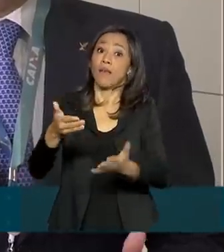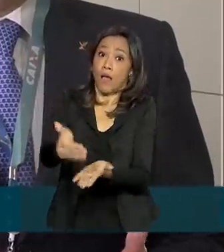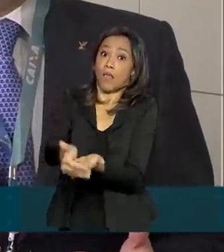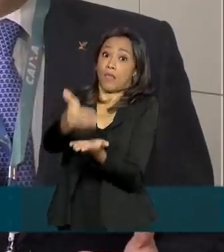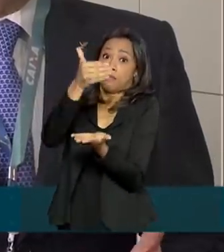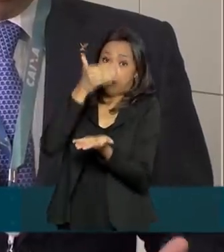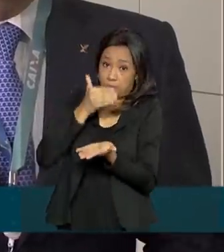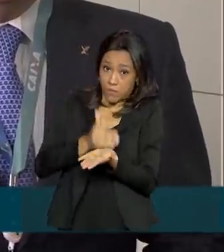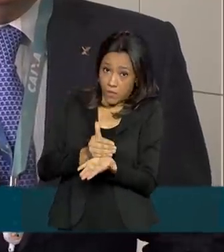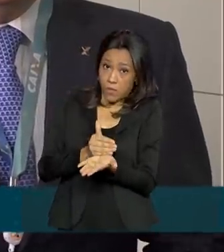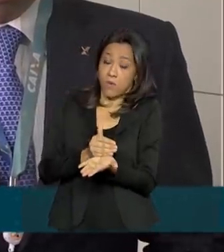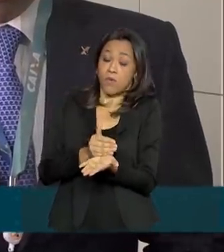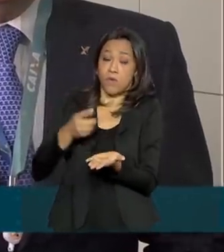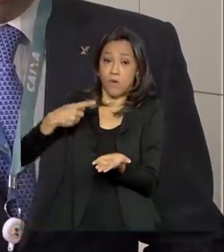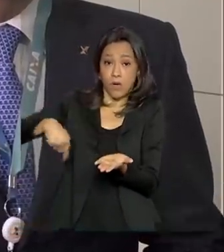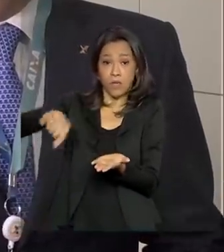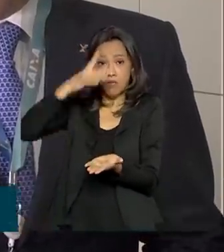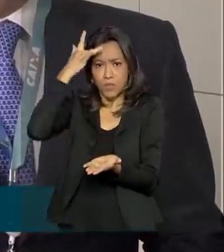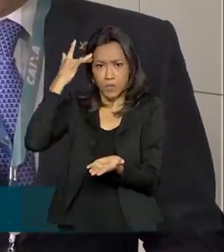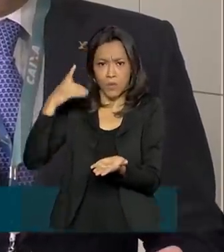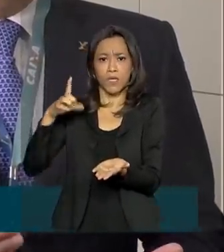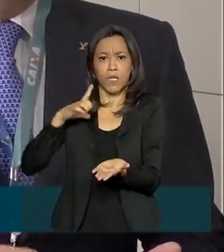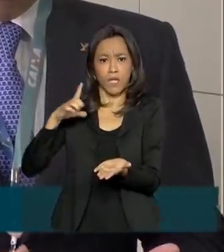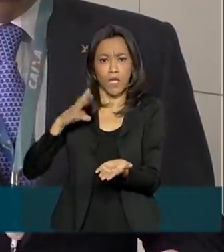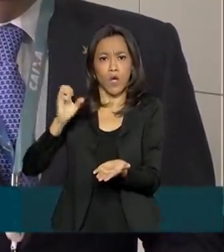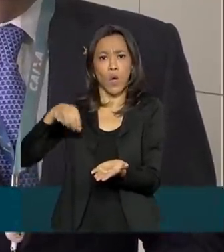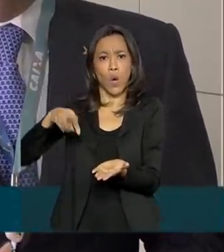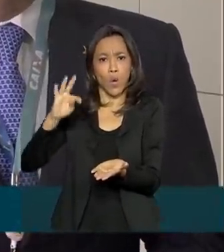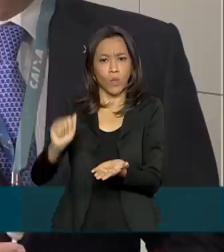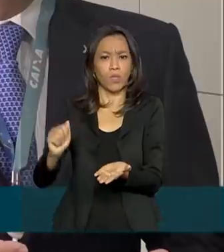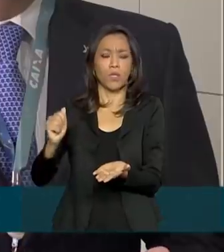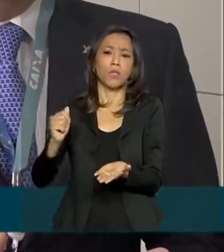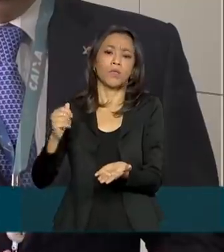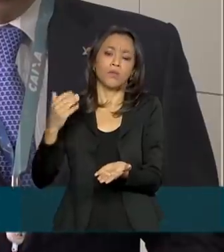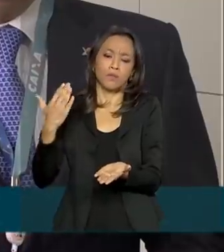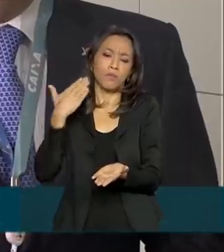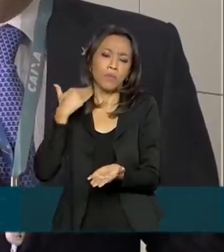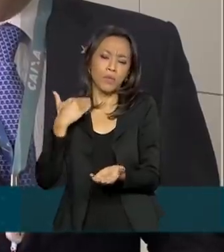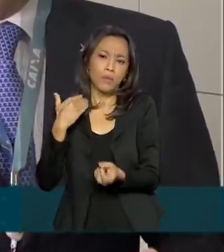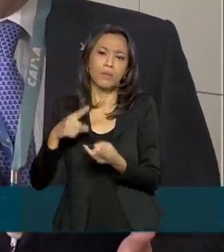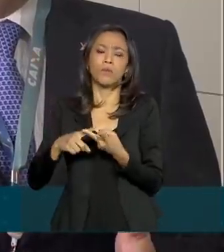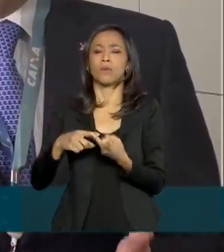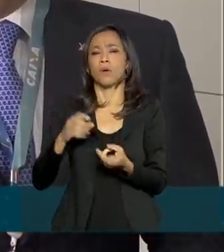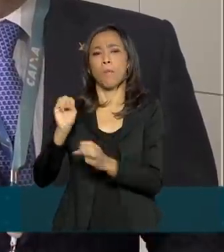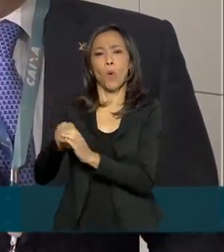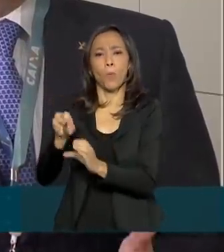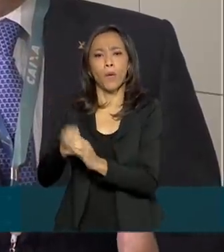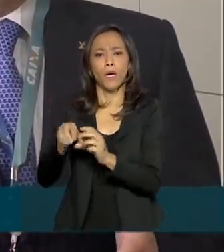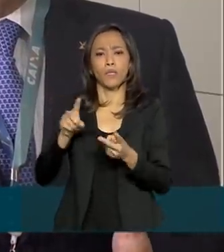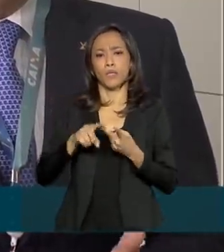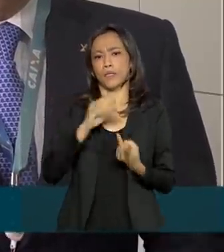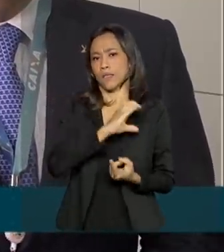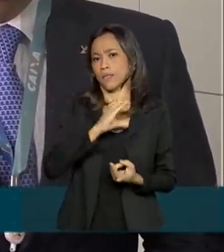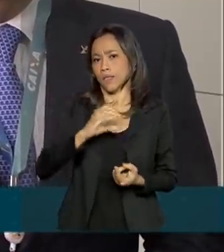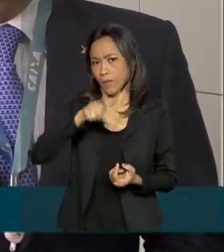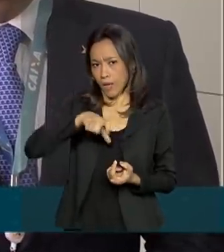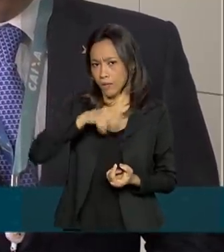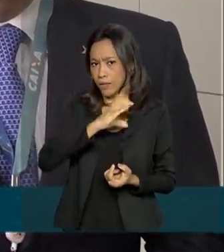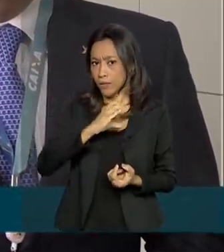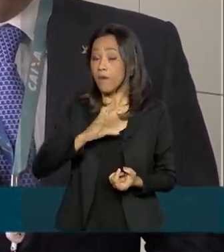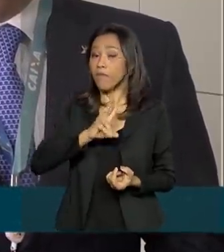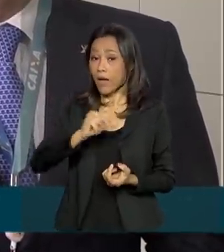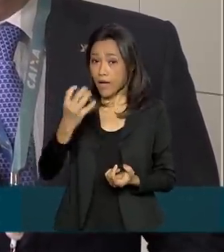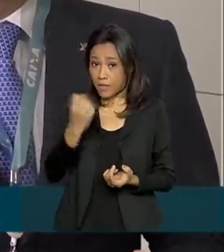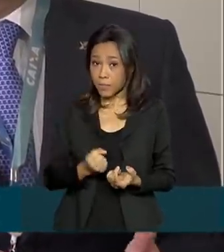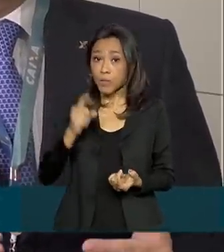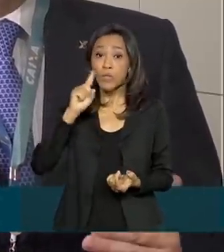os clientes da Caixa Econômica Federal, poupança, conta corrente, receberão no dia 30